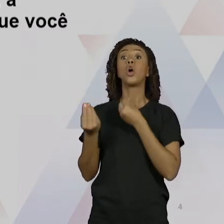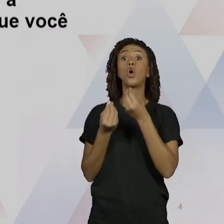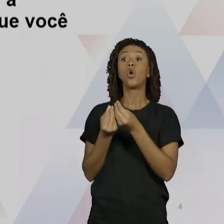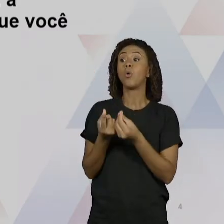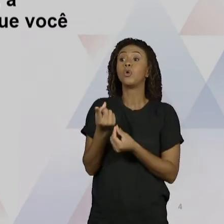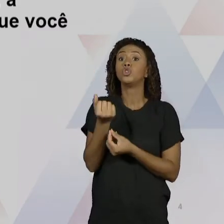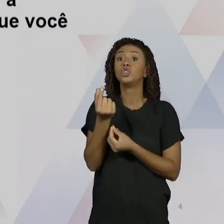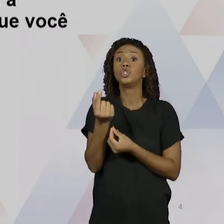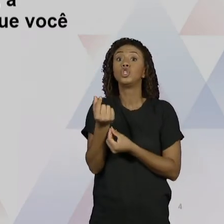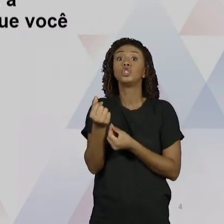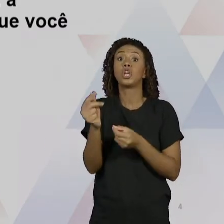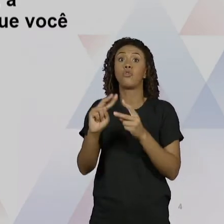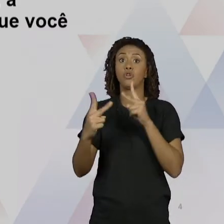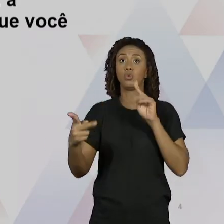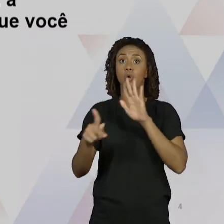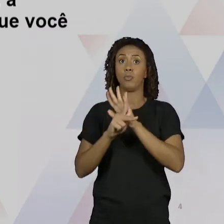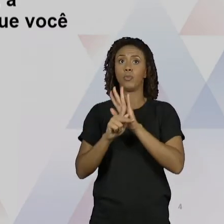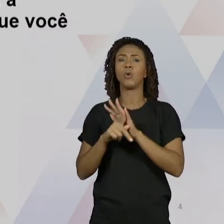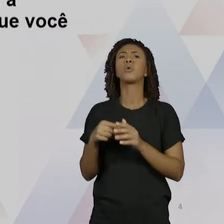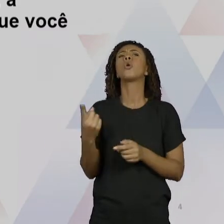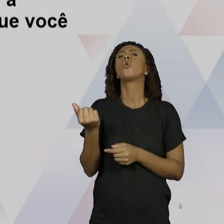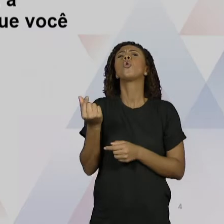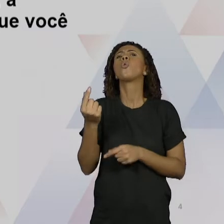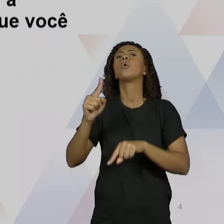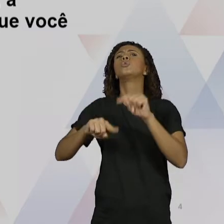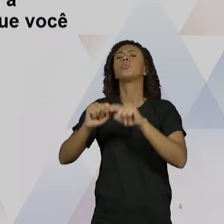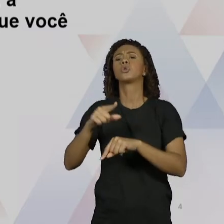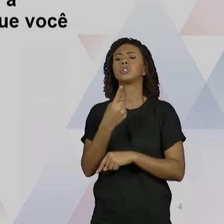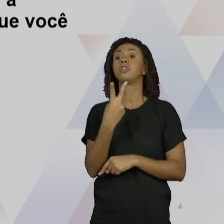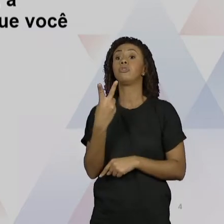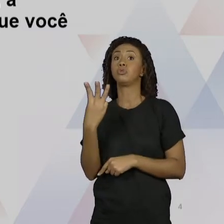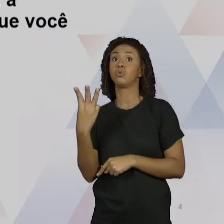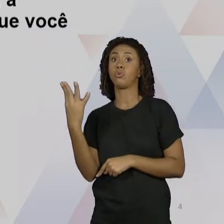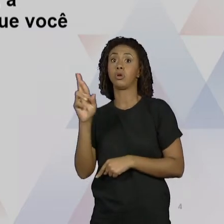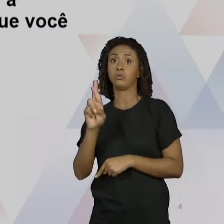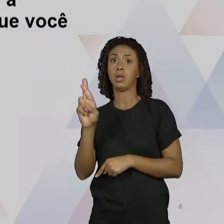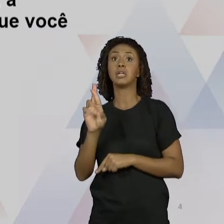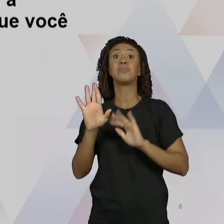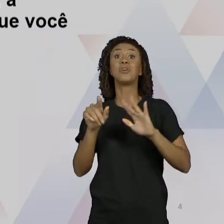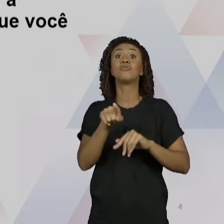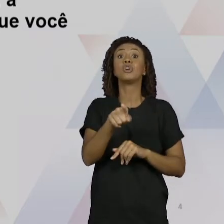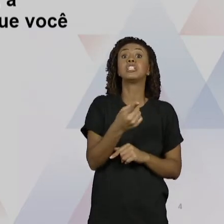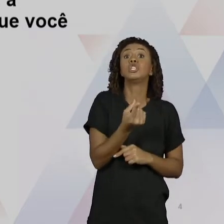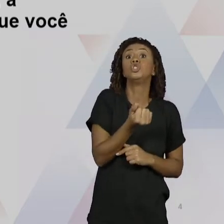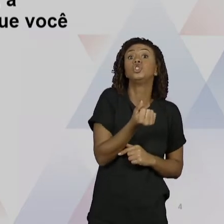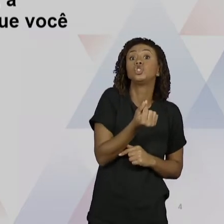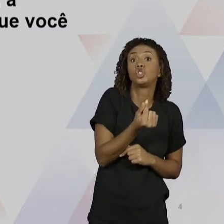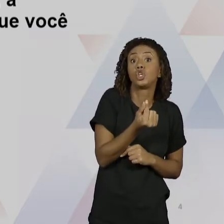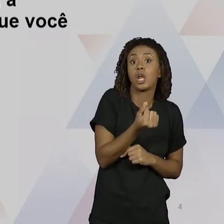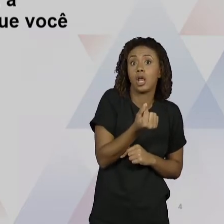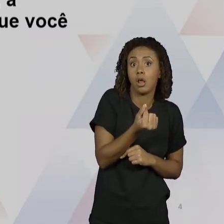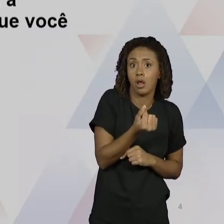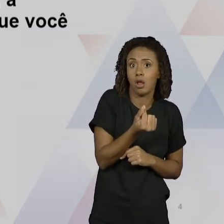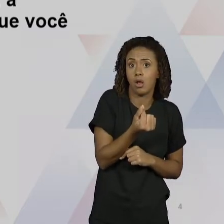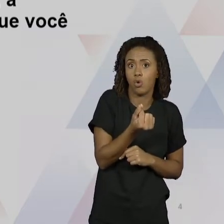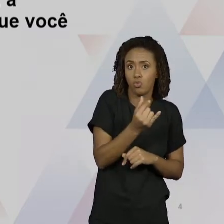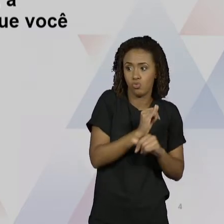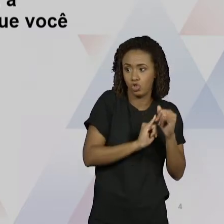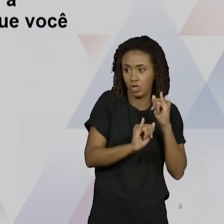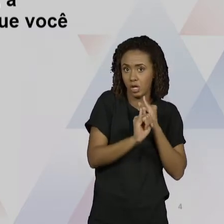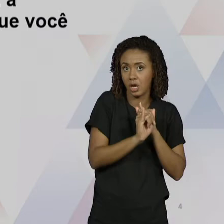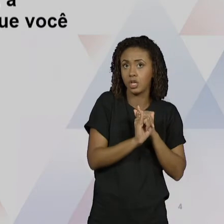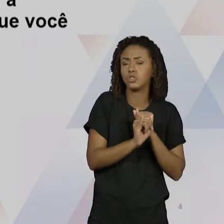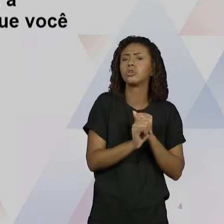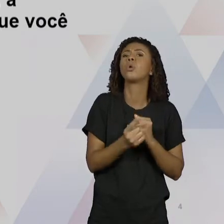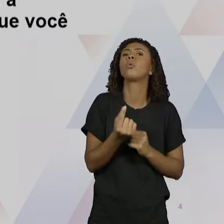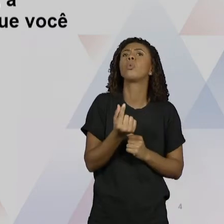produto custa R$ 124 e você só possui moedas digitais nos valores